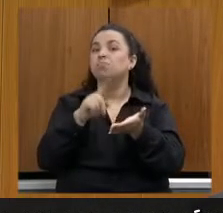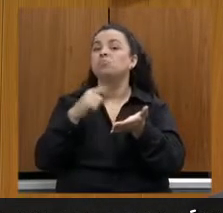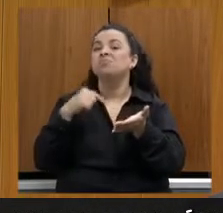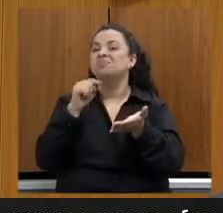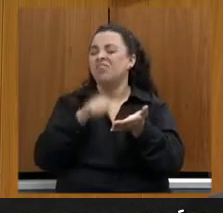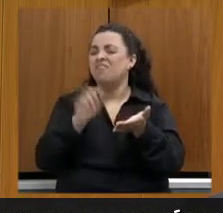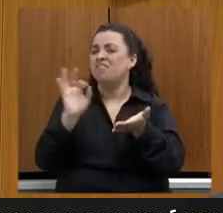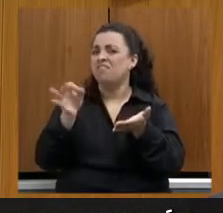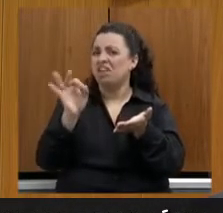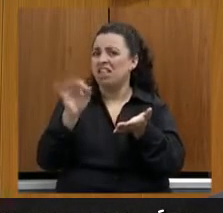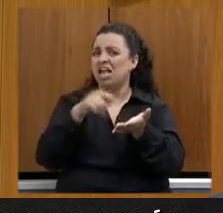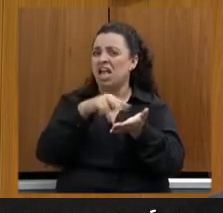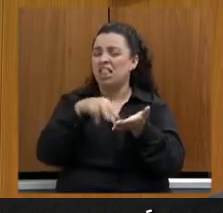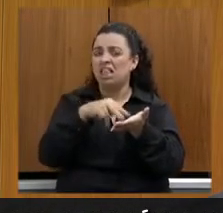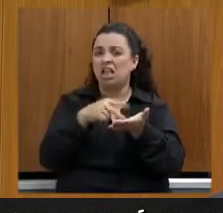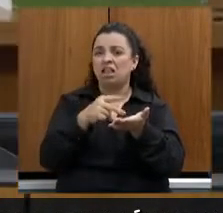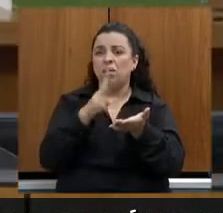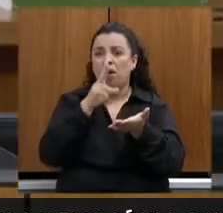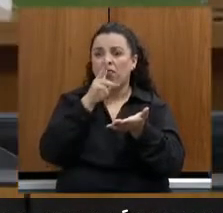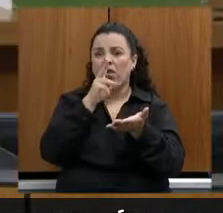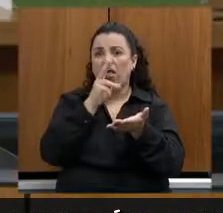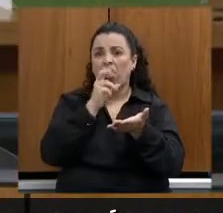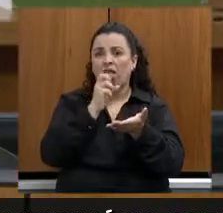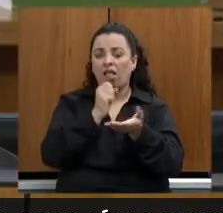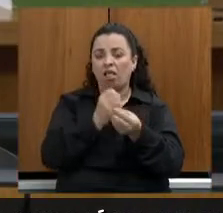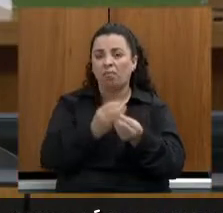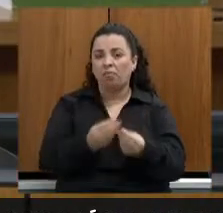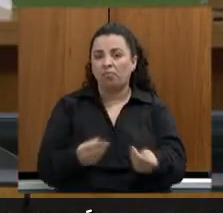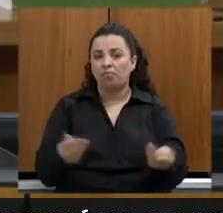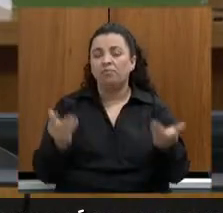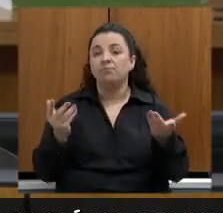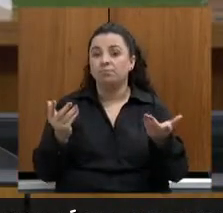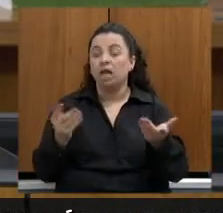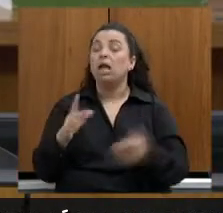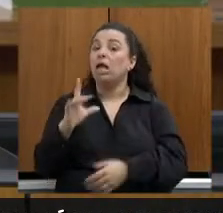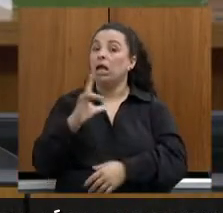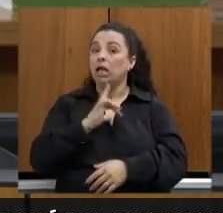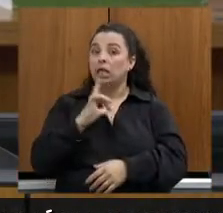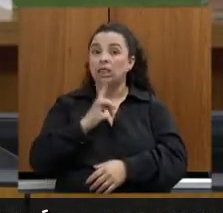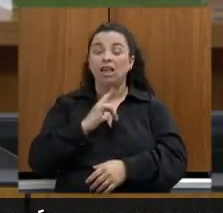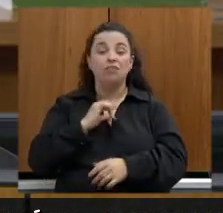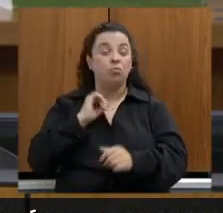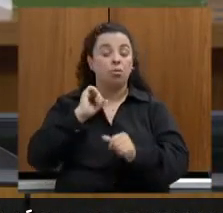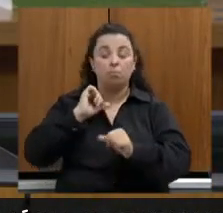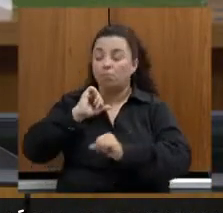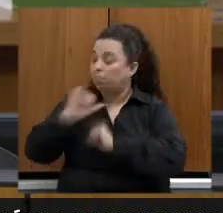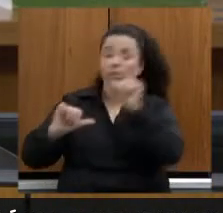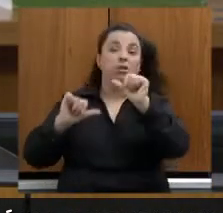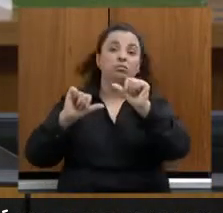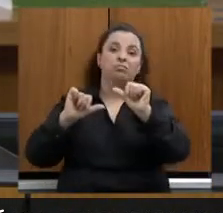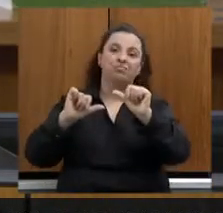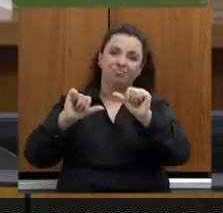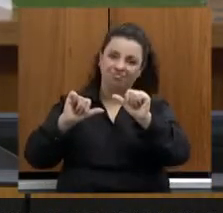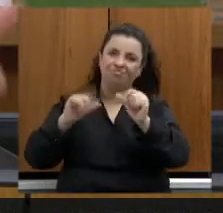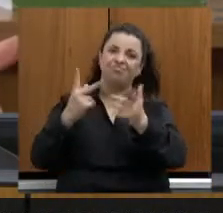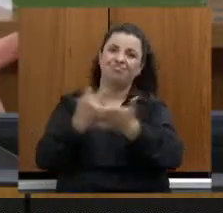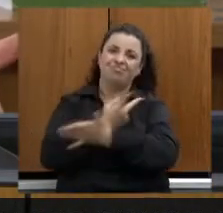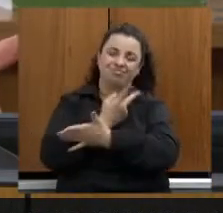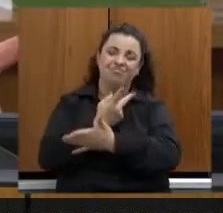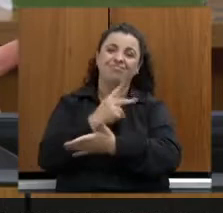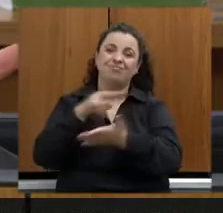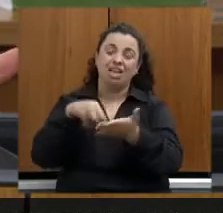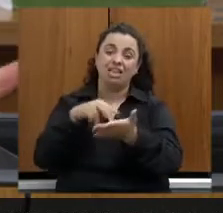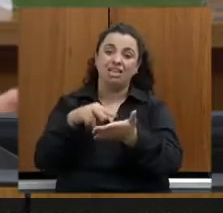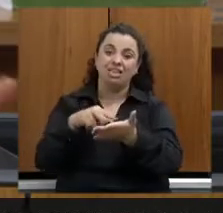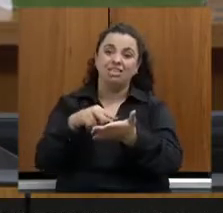muito, a dança perdeu muito. Houve uma mudança muito drástica na questão da dança